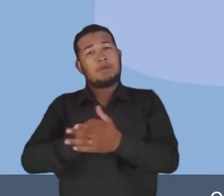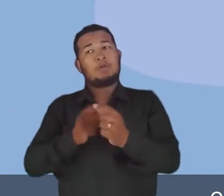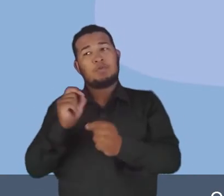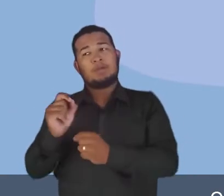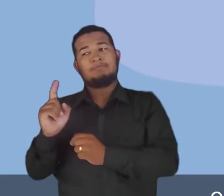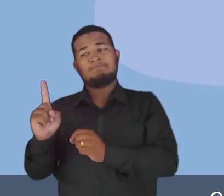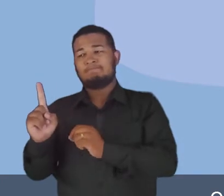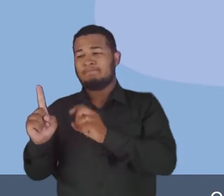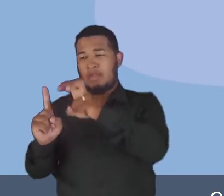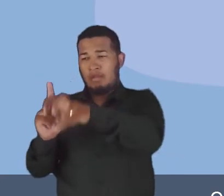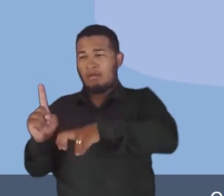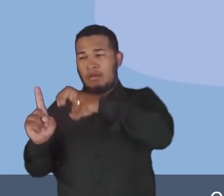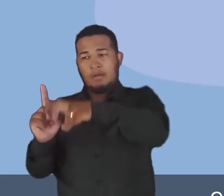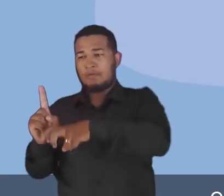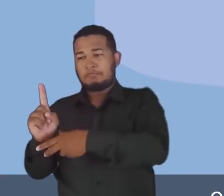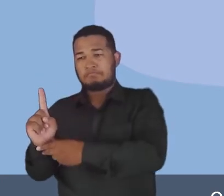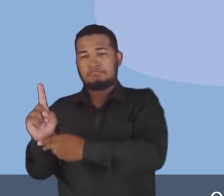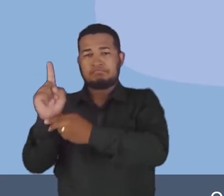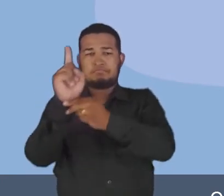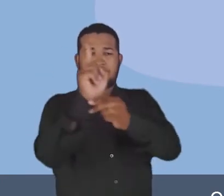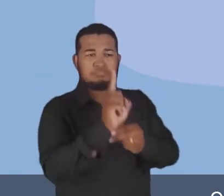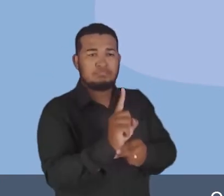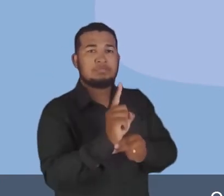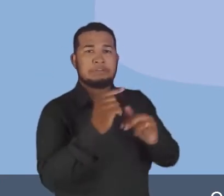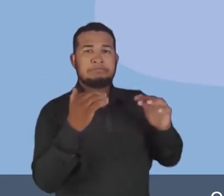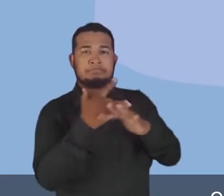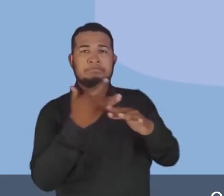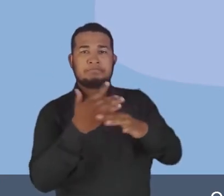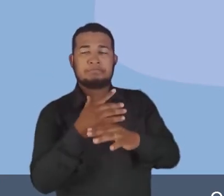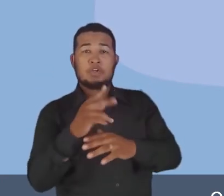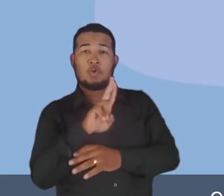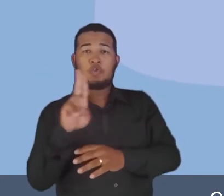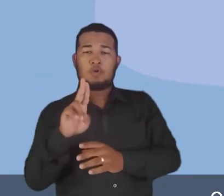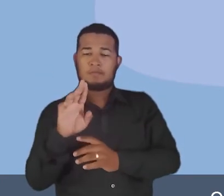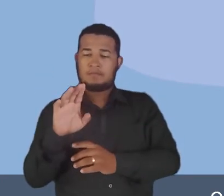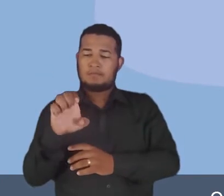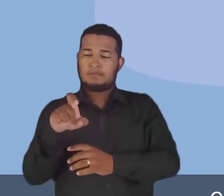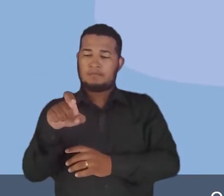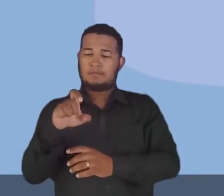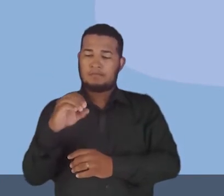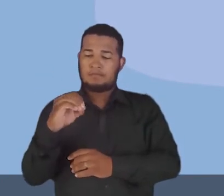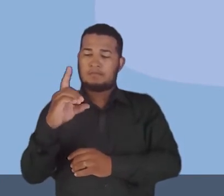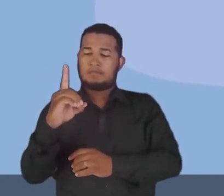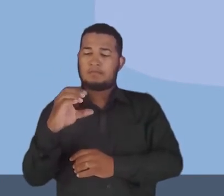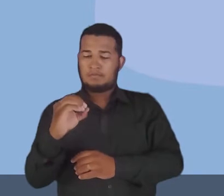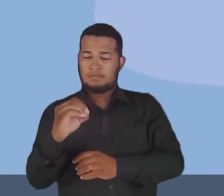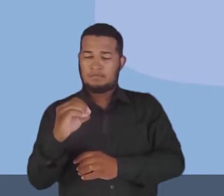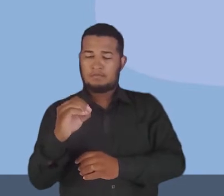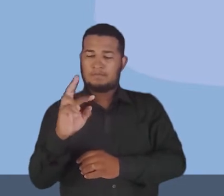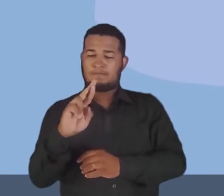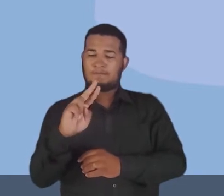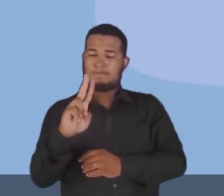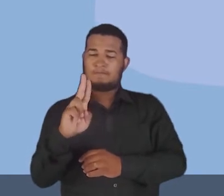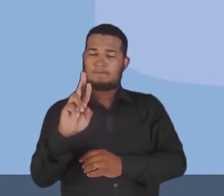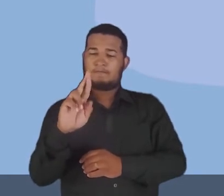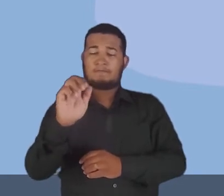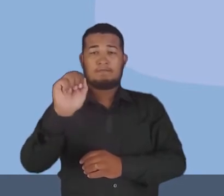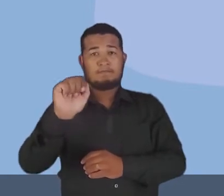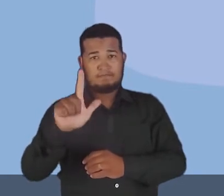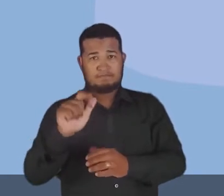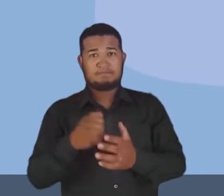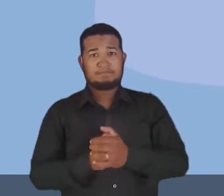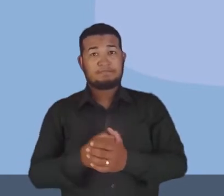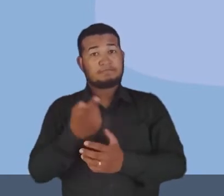se mudar do campo. E nós vamos ter aí o êxodo rural. Bom, olha nesse